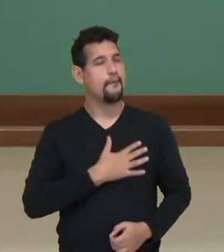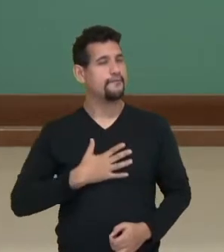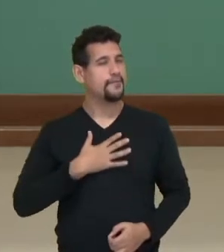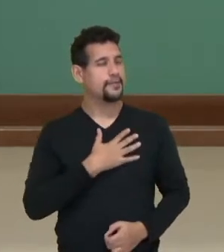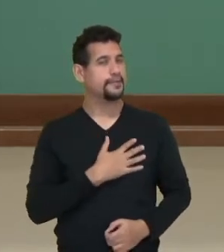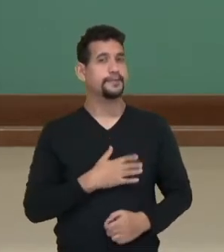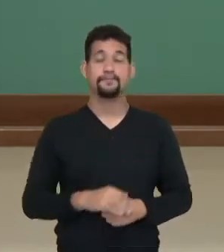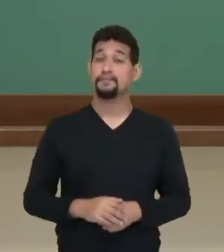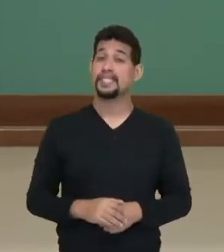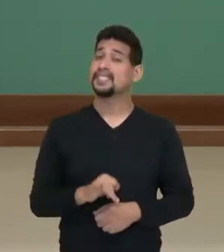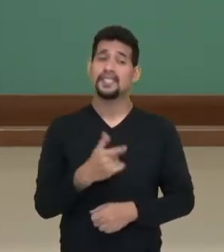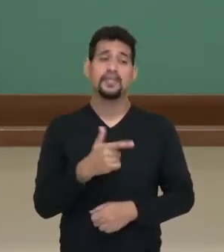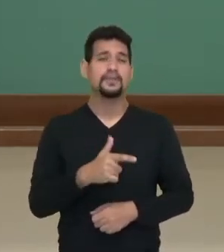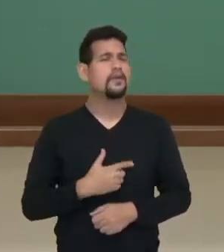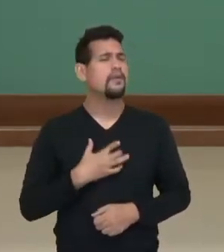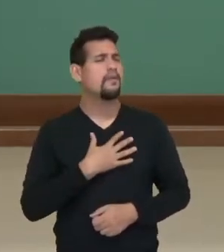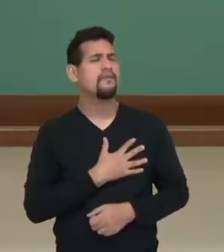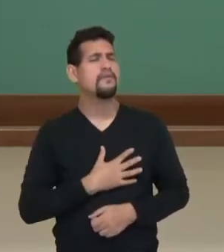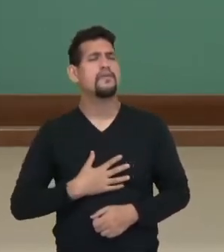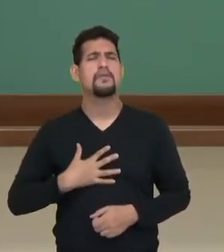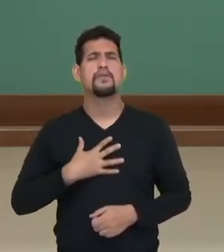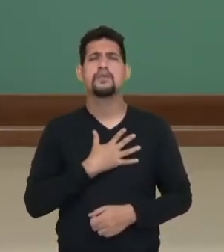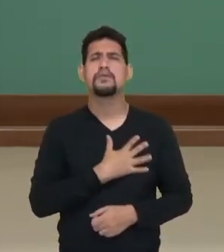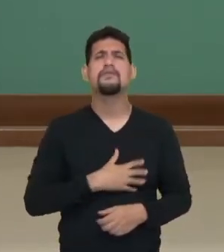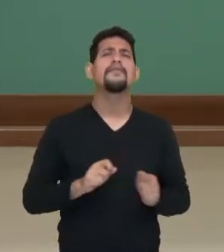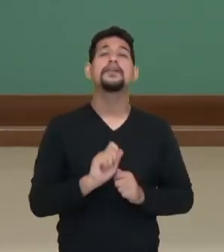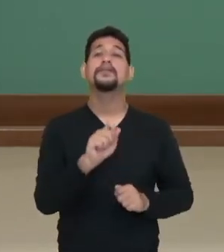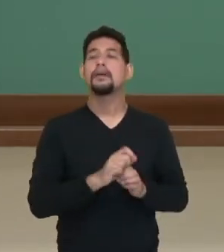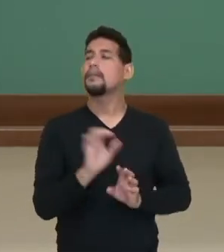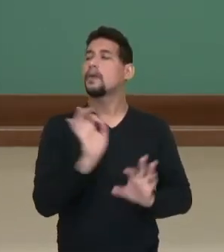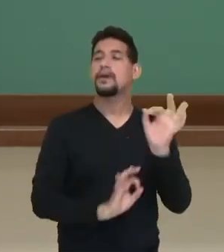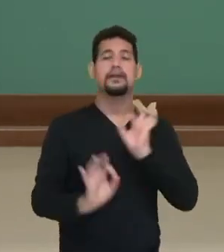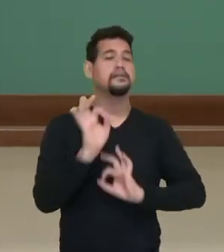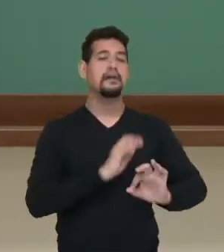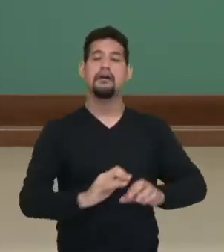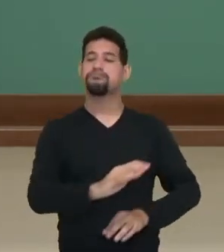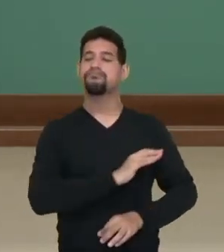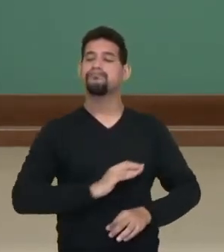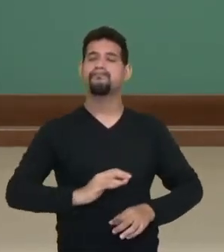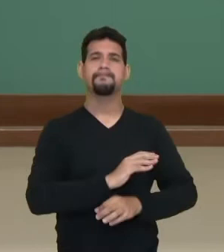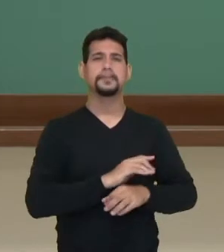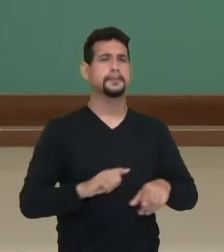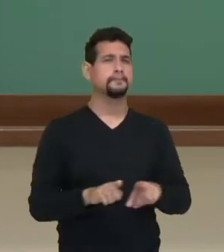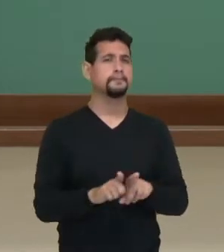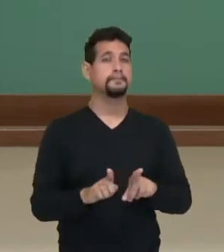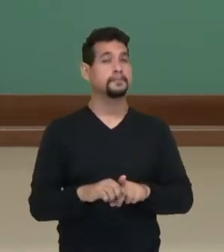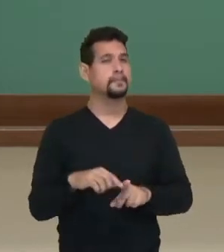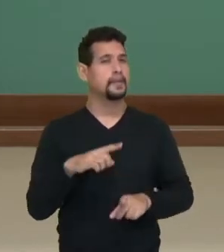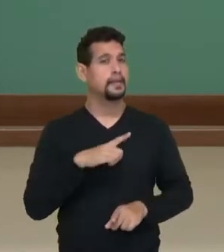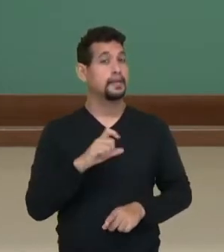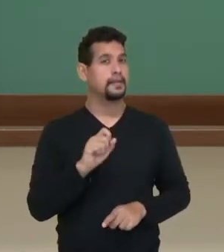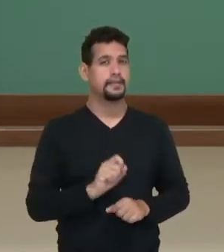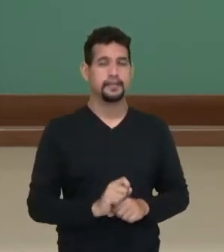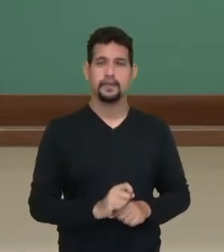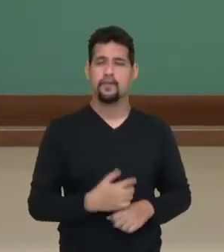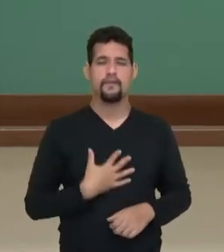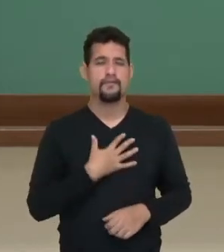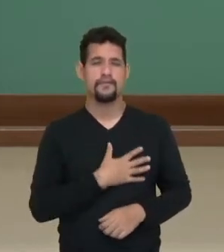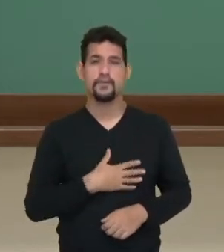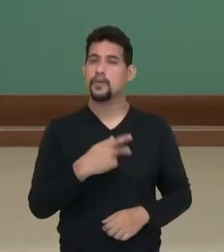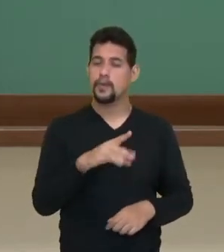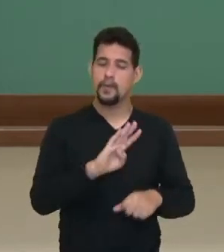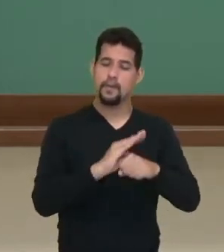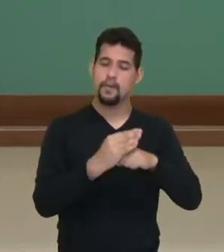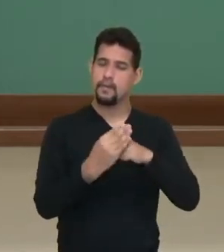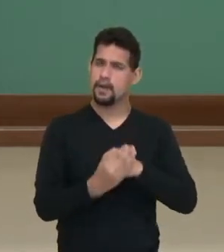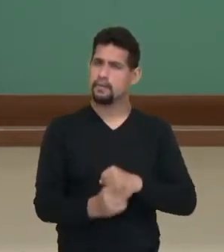Se ele não oferece conforto, o que você poderia fazer para organizar esse espaço, para oferecer conforto no seu bairro para